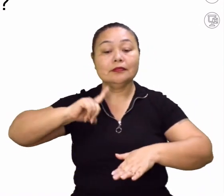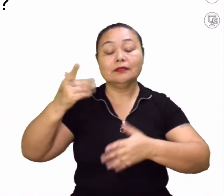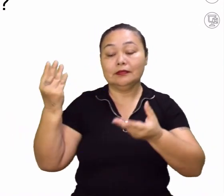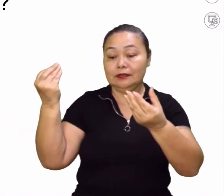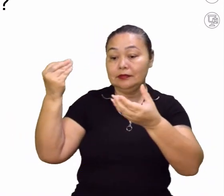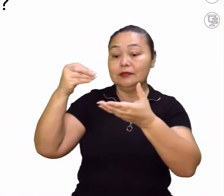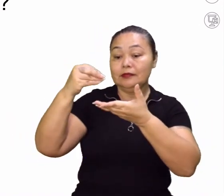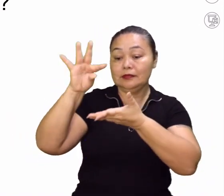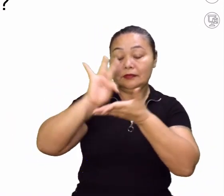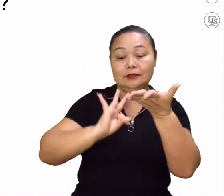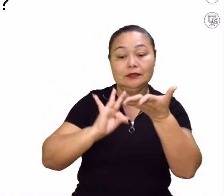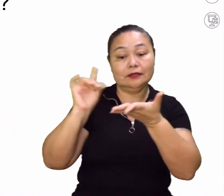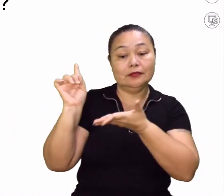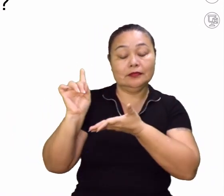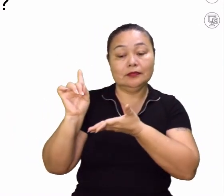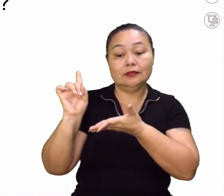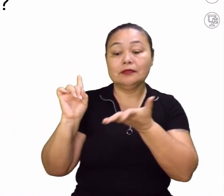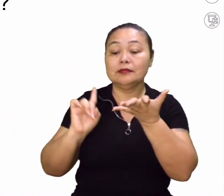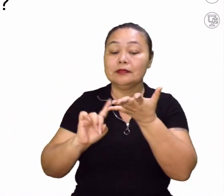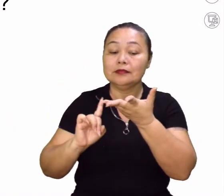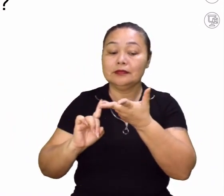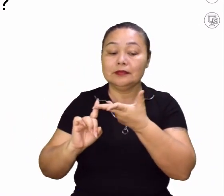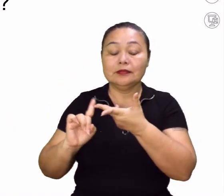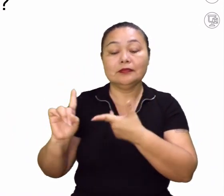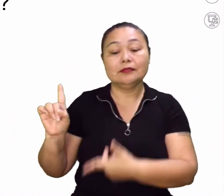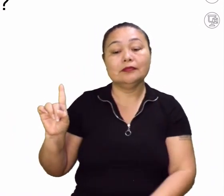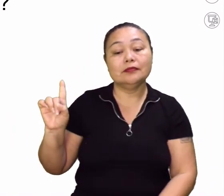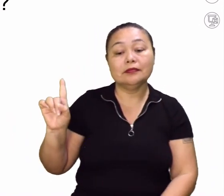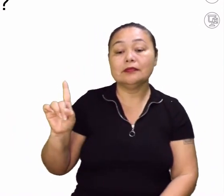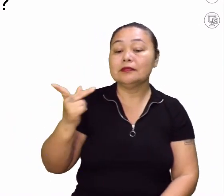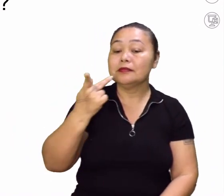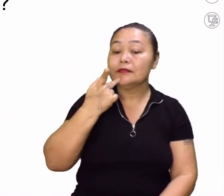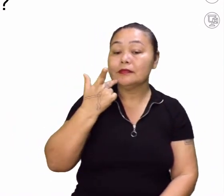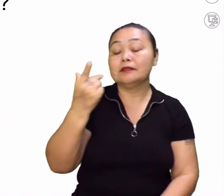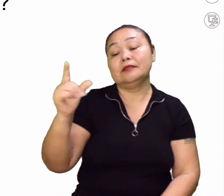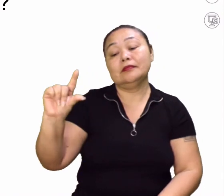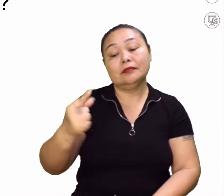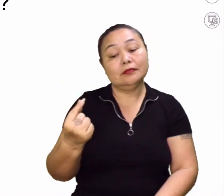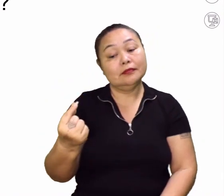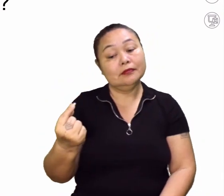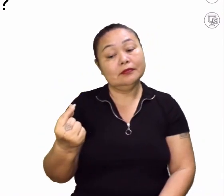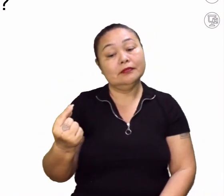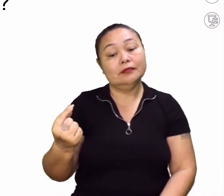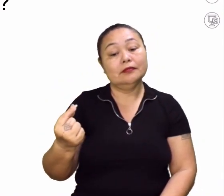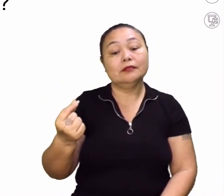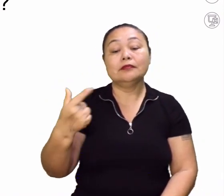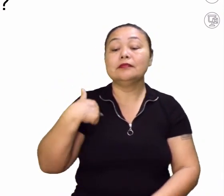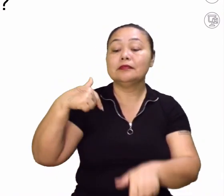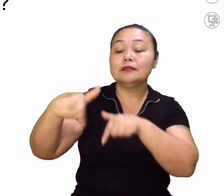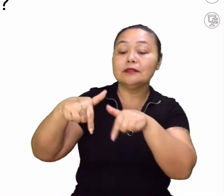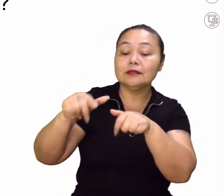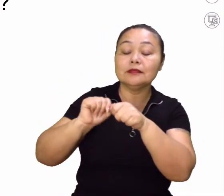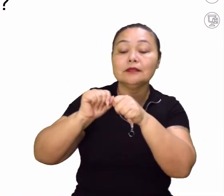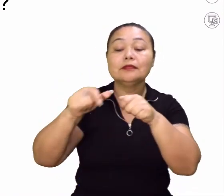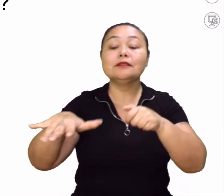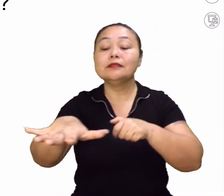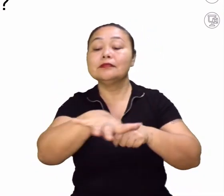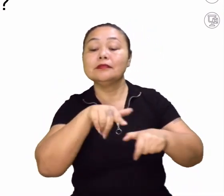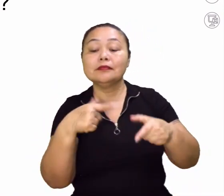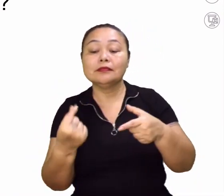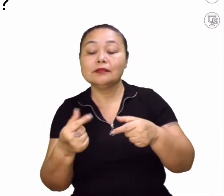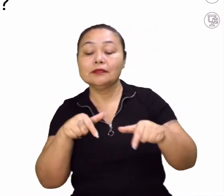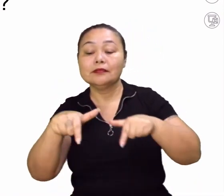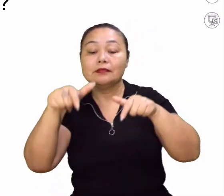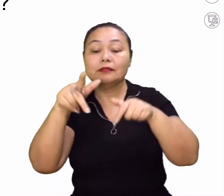texto, né? De apoio. texto. Várias vezes ainda. Exatamente. Receita financeira. Atividades econômicas. econômicas. Espaço econômico.